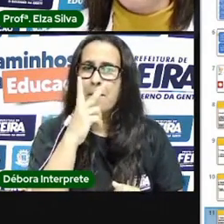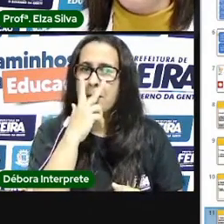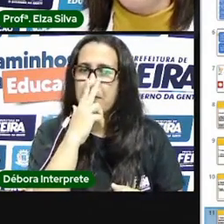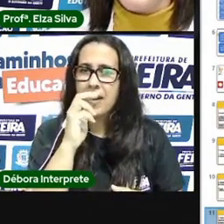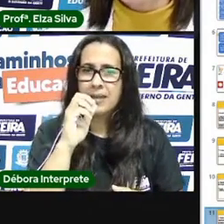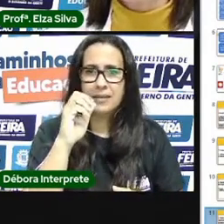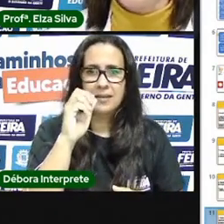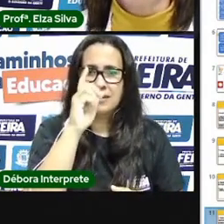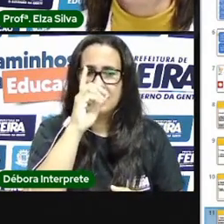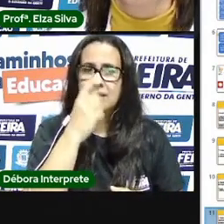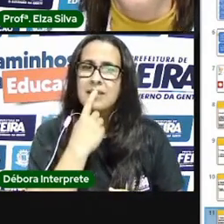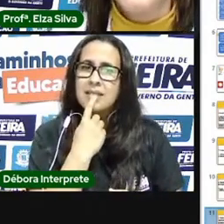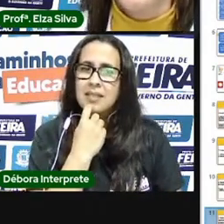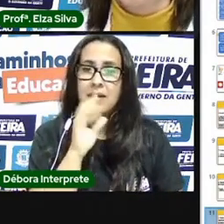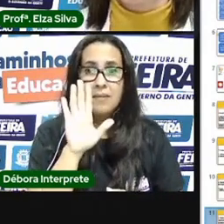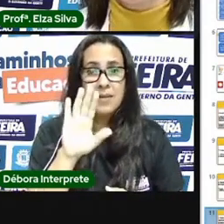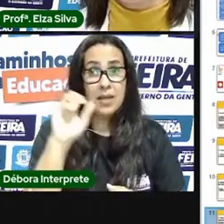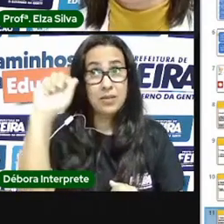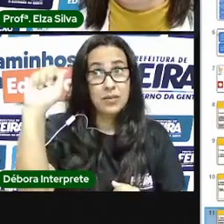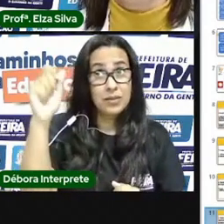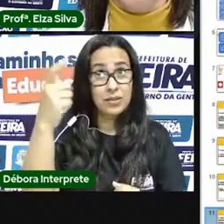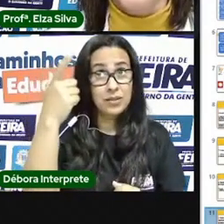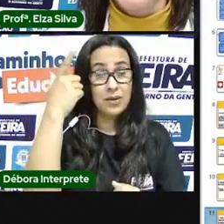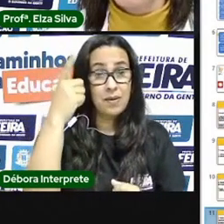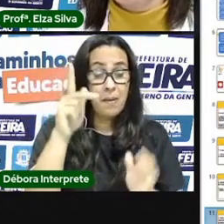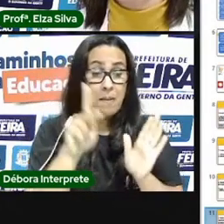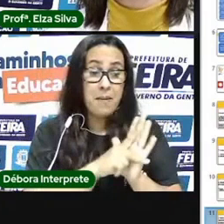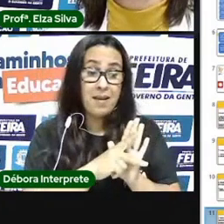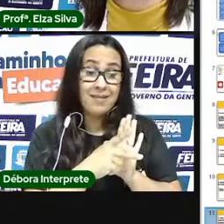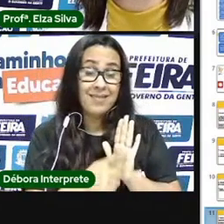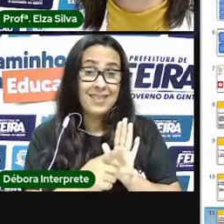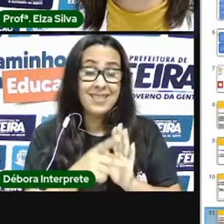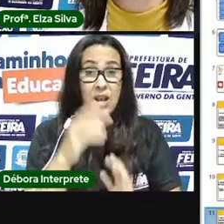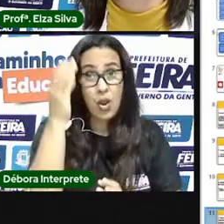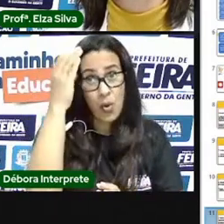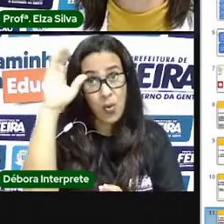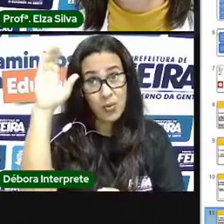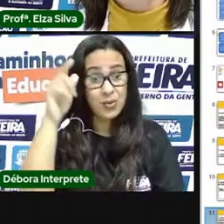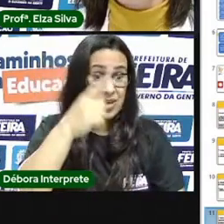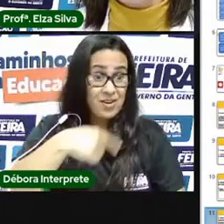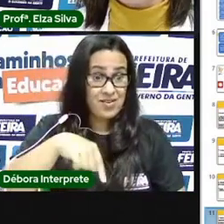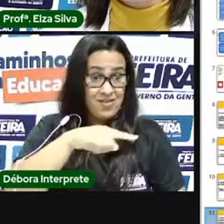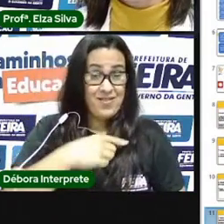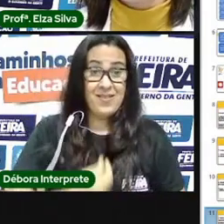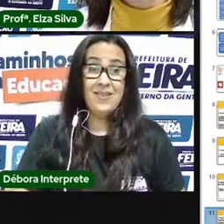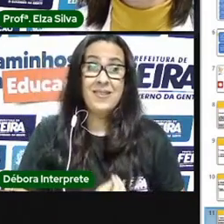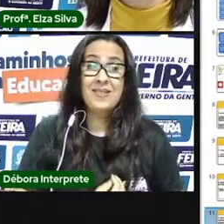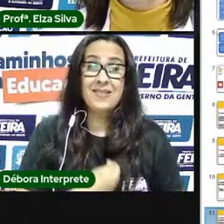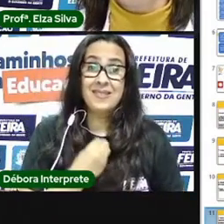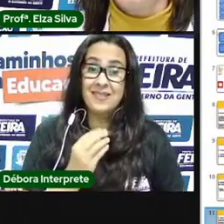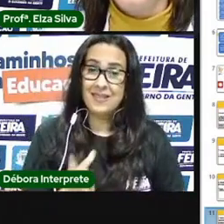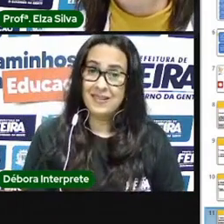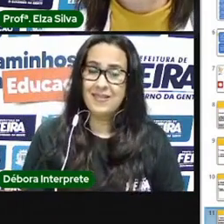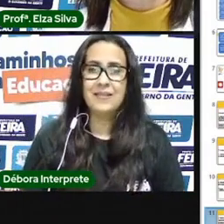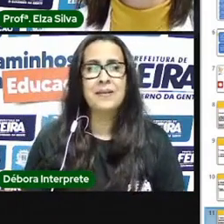representa aspectos da nossa cultura nordestina. e depois nós temos uma